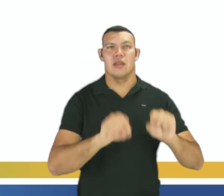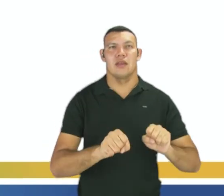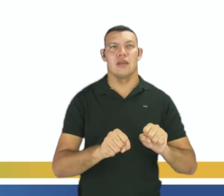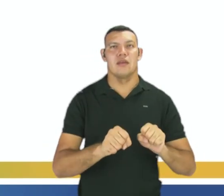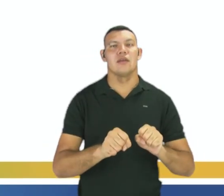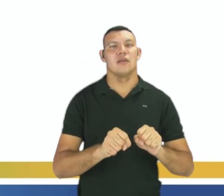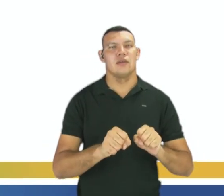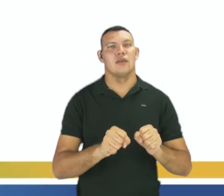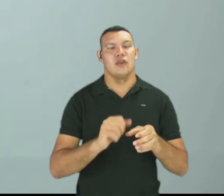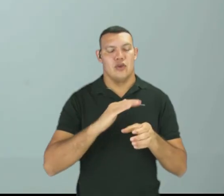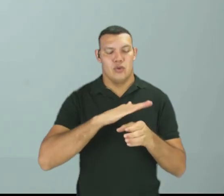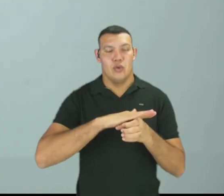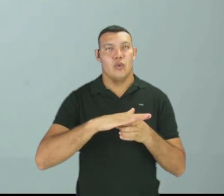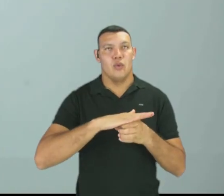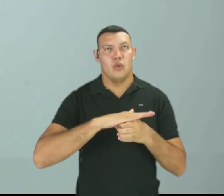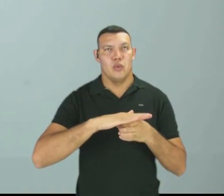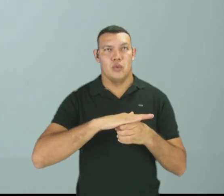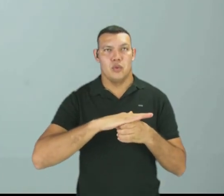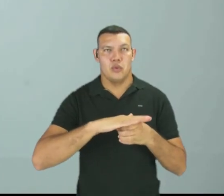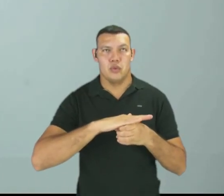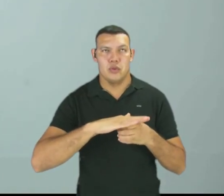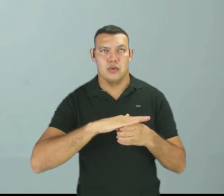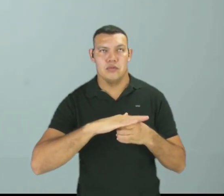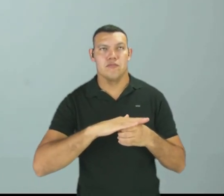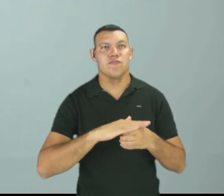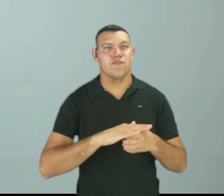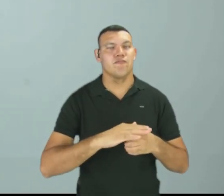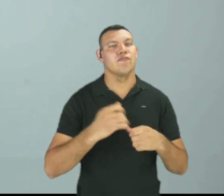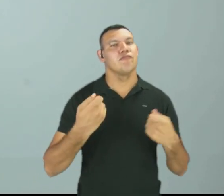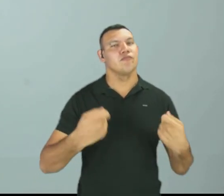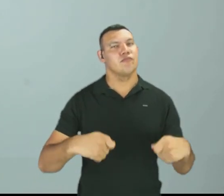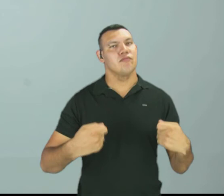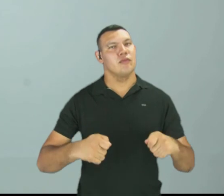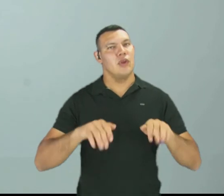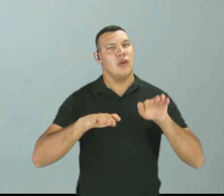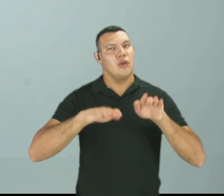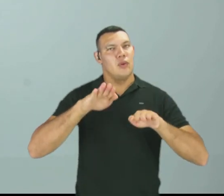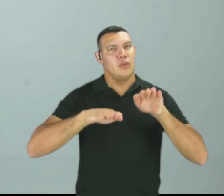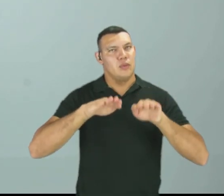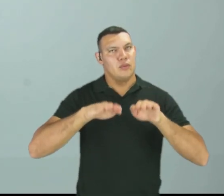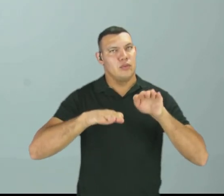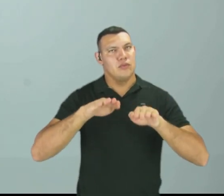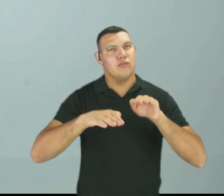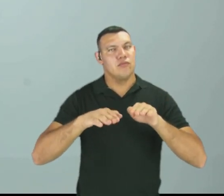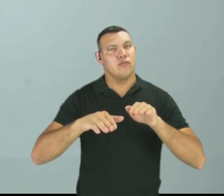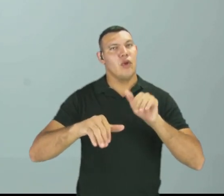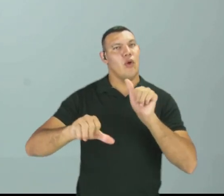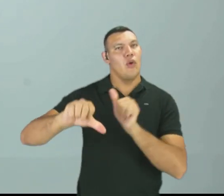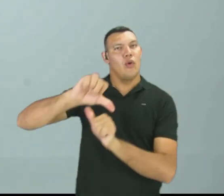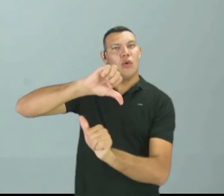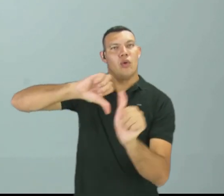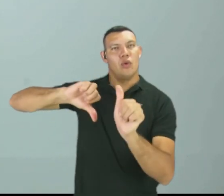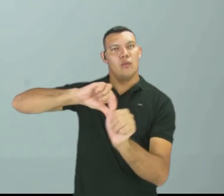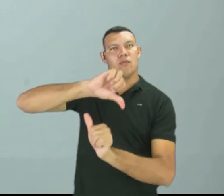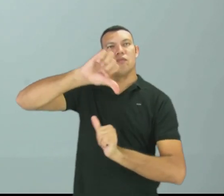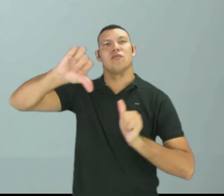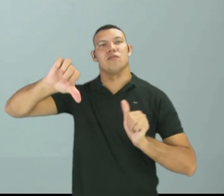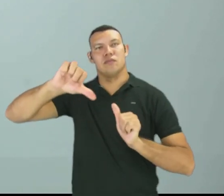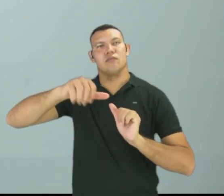fechado, porque para que aconteça o equilíbrio dentro de uma reação reversível, o sistema